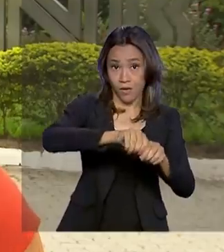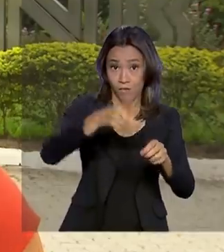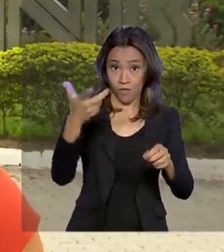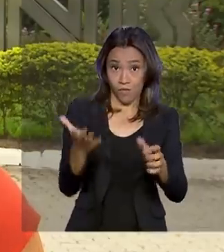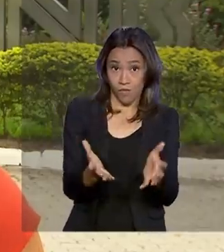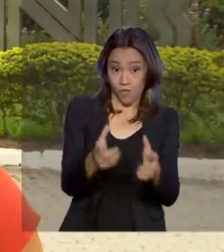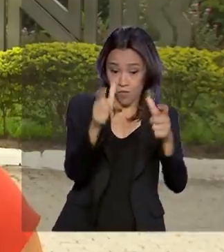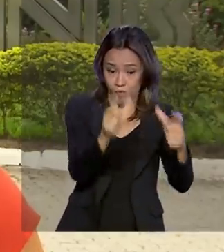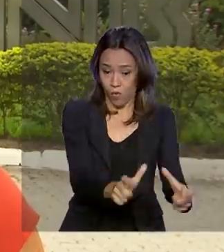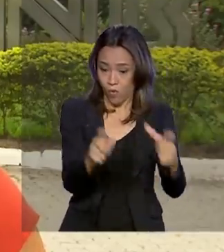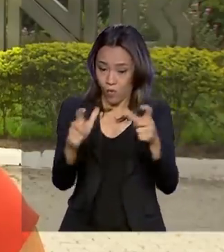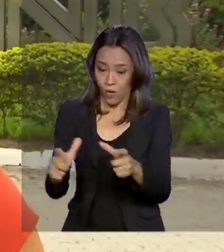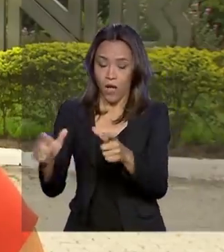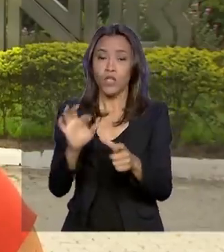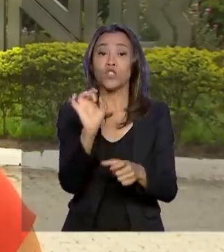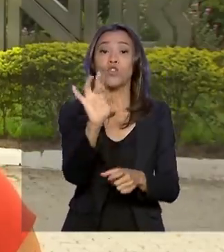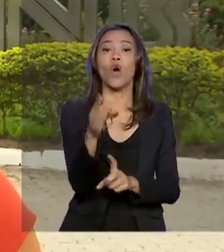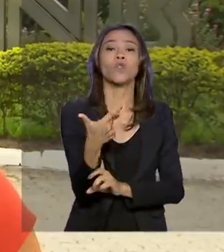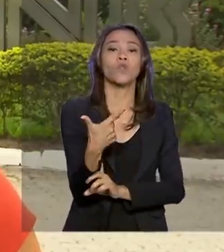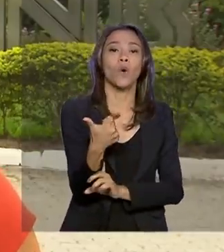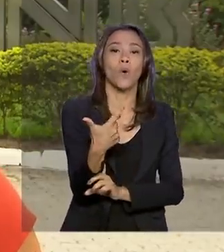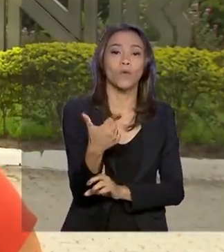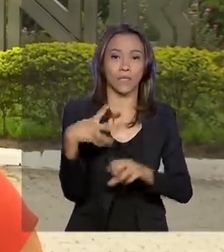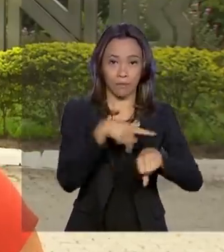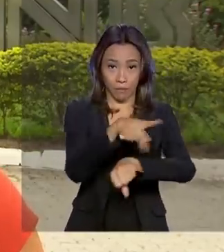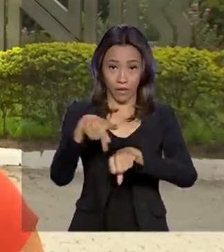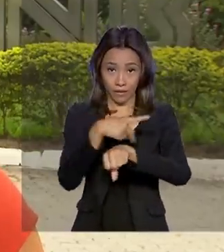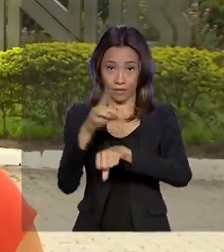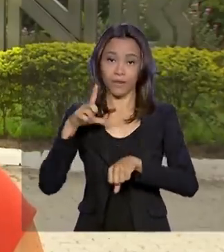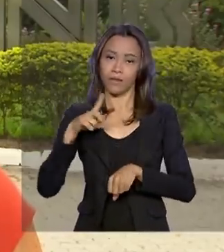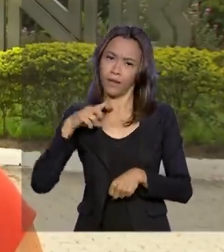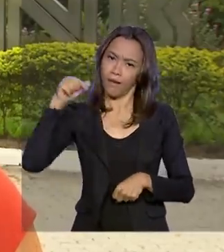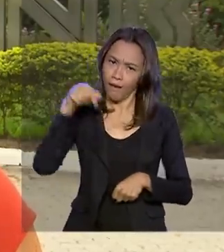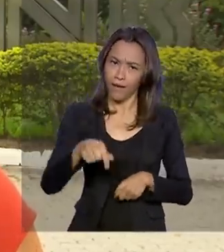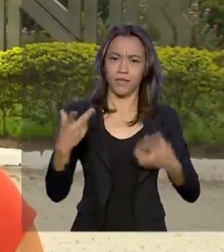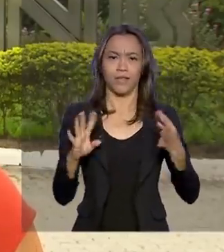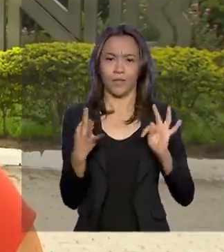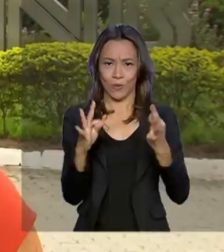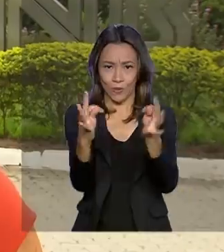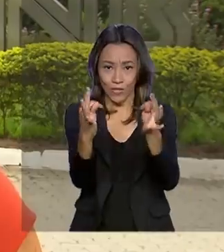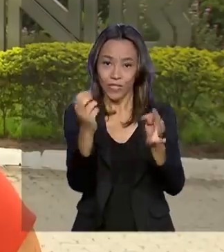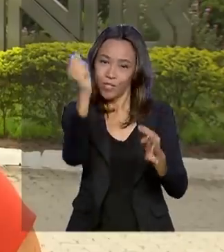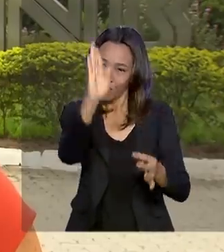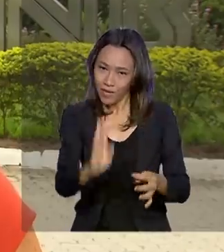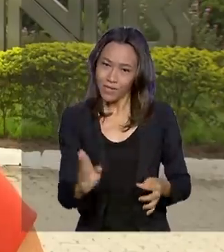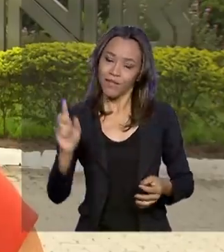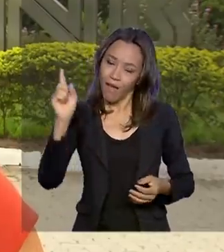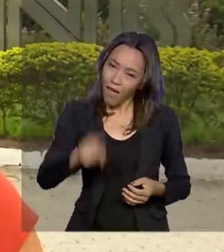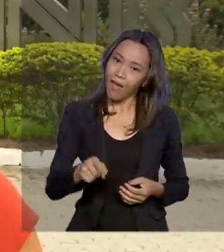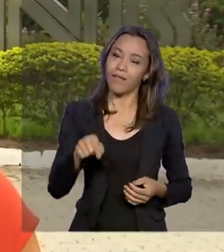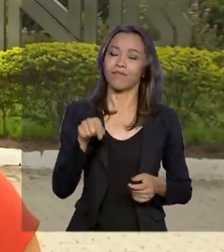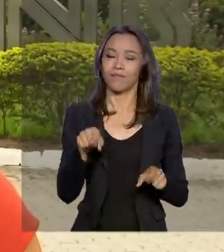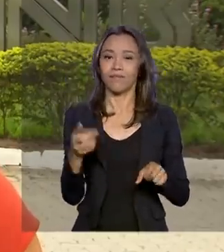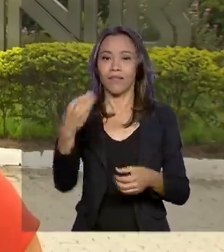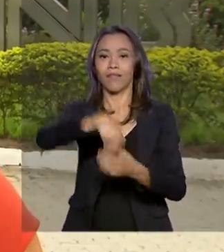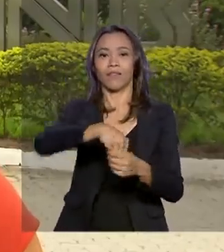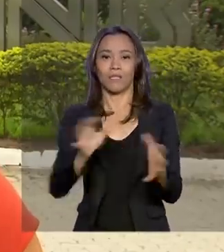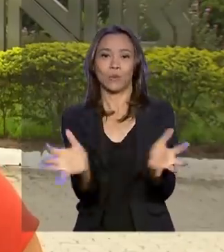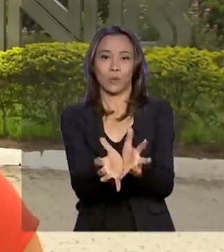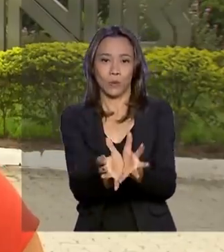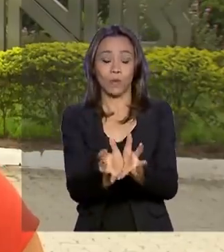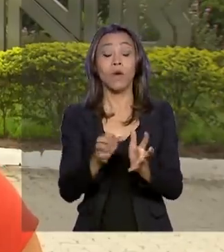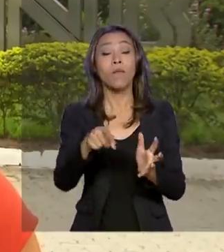Apenas 12 países desenvolvem essa tecnologia e o Brasil é um deles. Para se ter uma ideia da